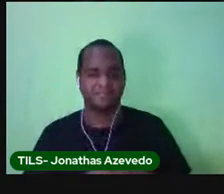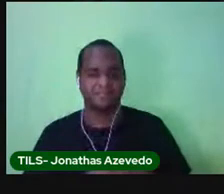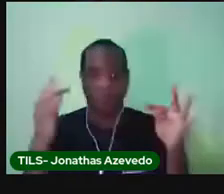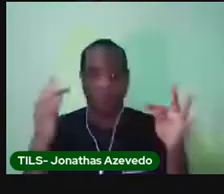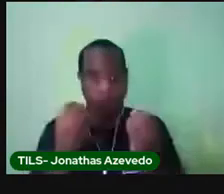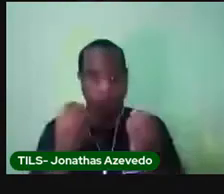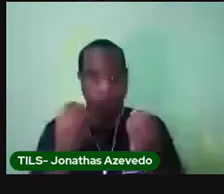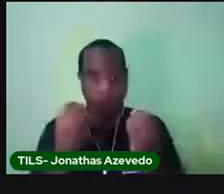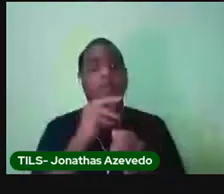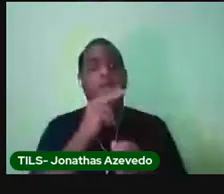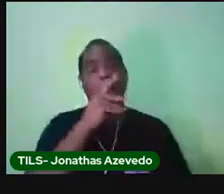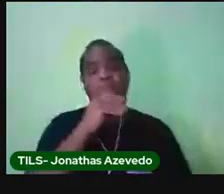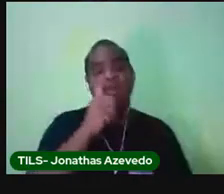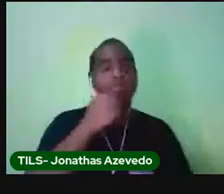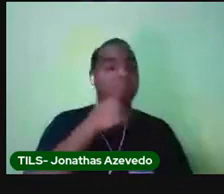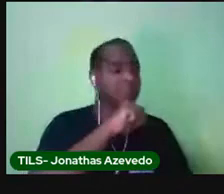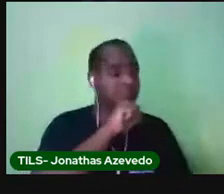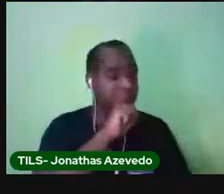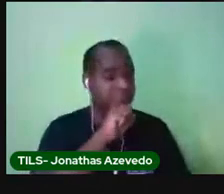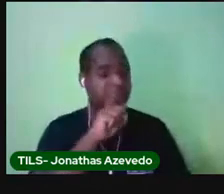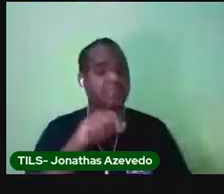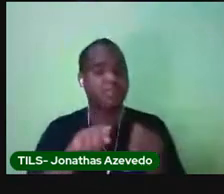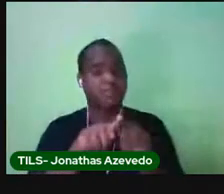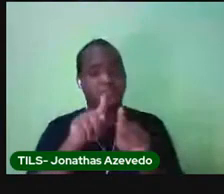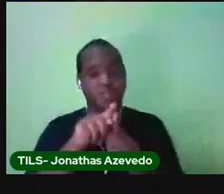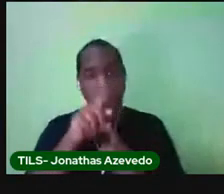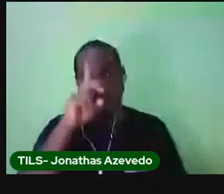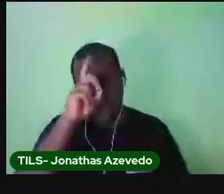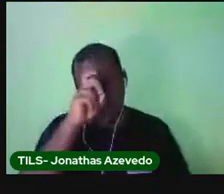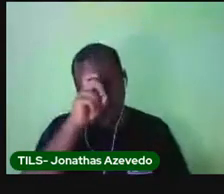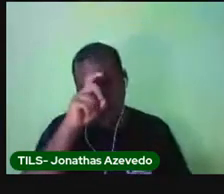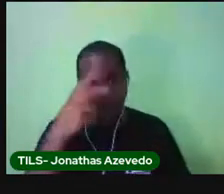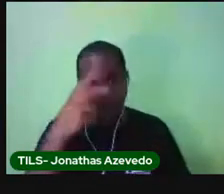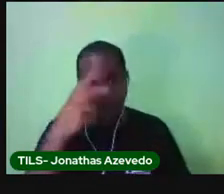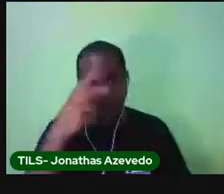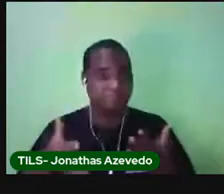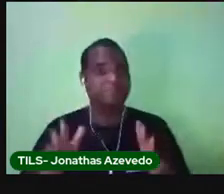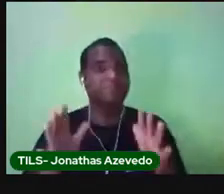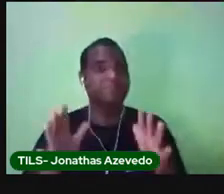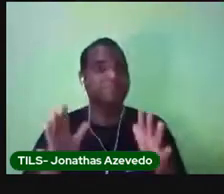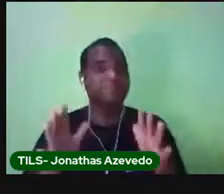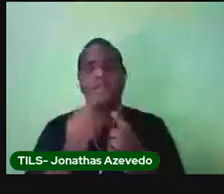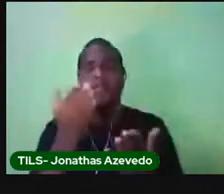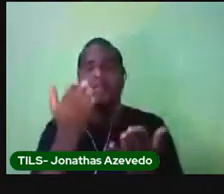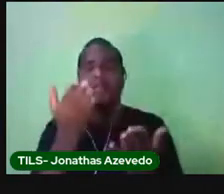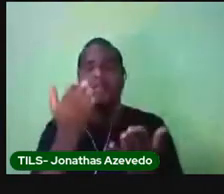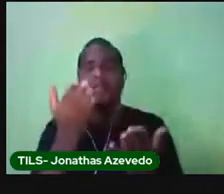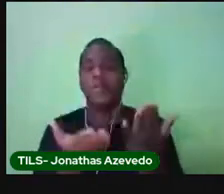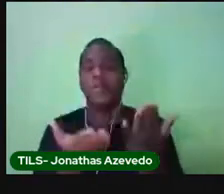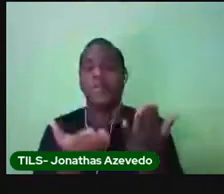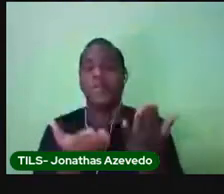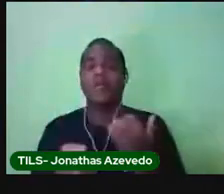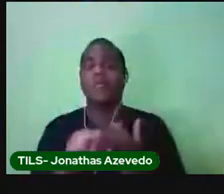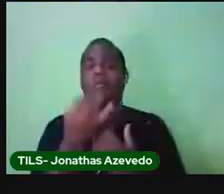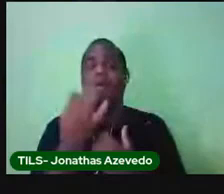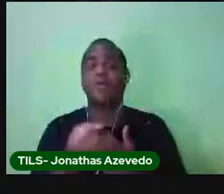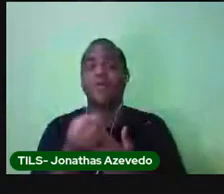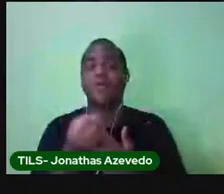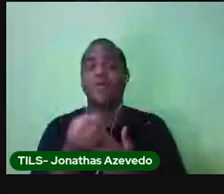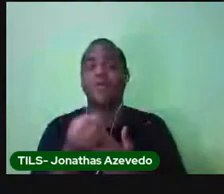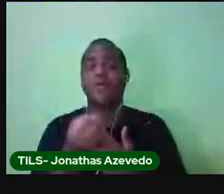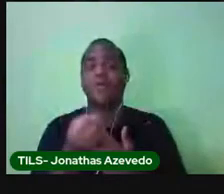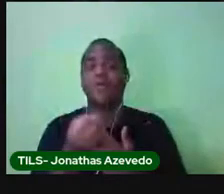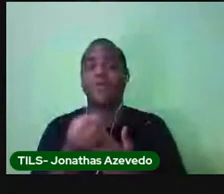mãe, o nome do hospital que você nasceu, com quantos quilos você nasceu, com quantos centímetros você